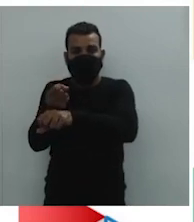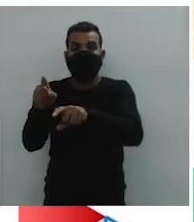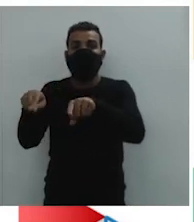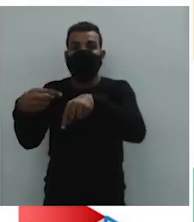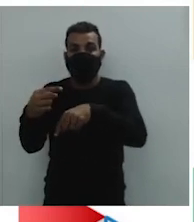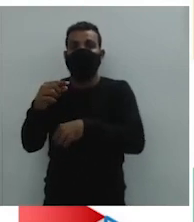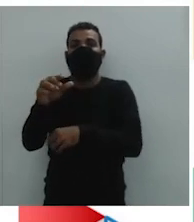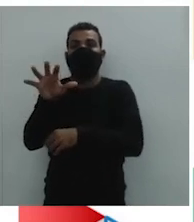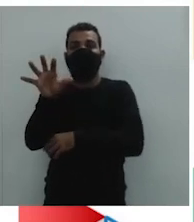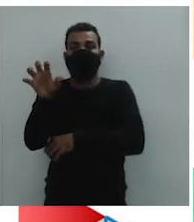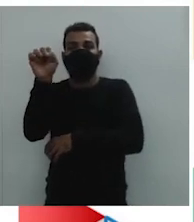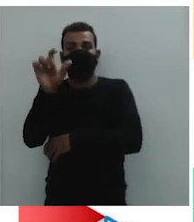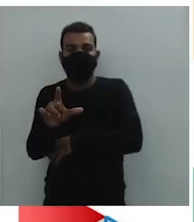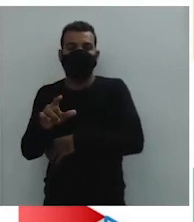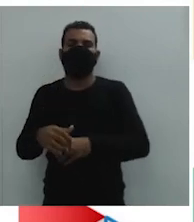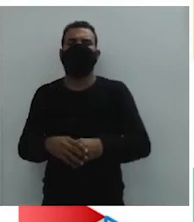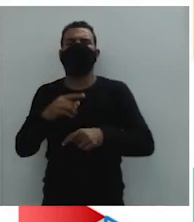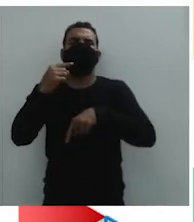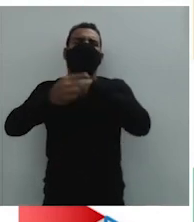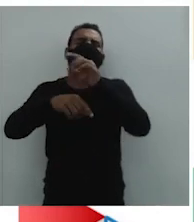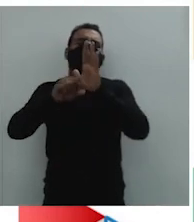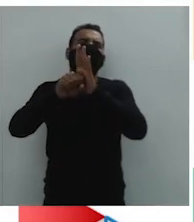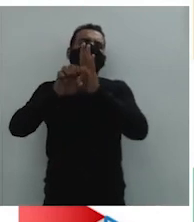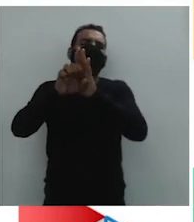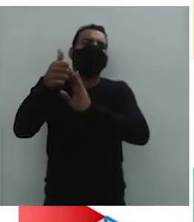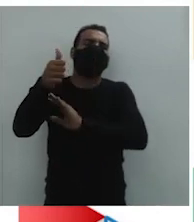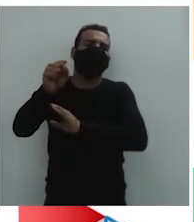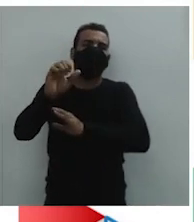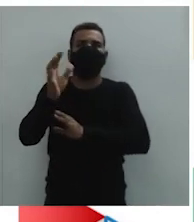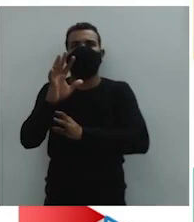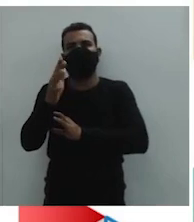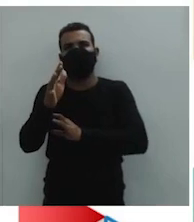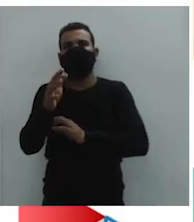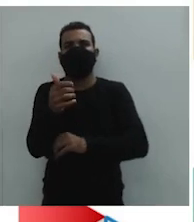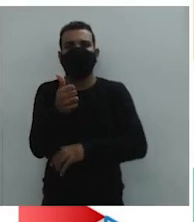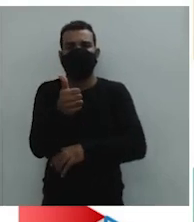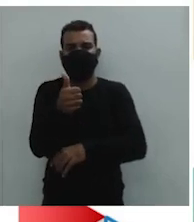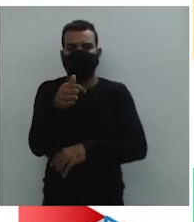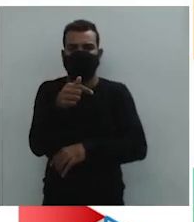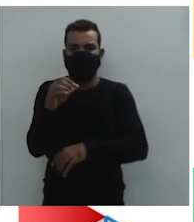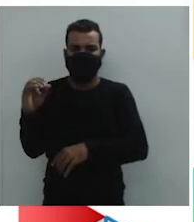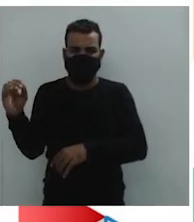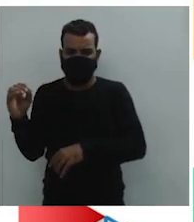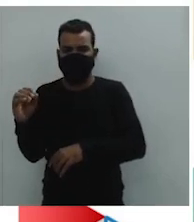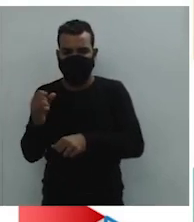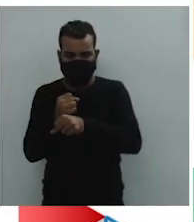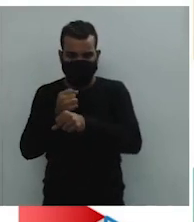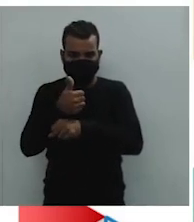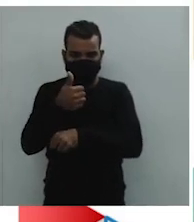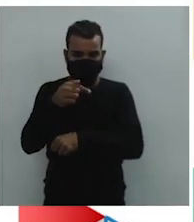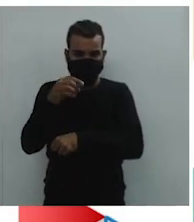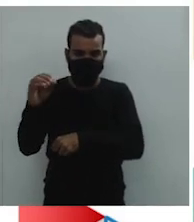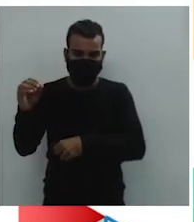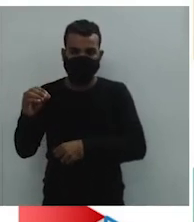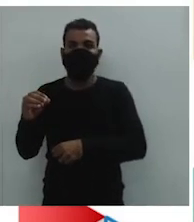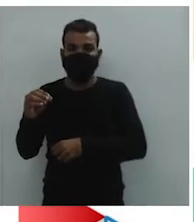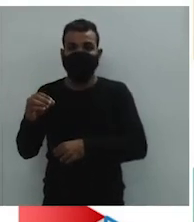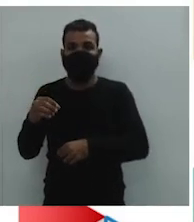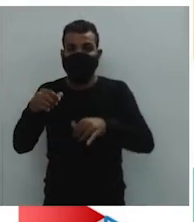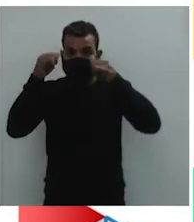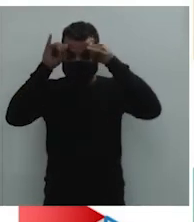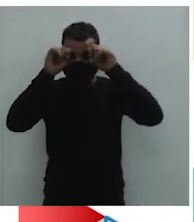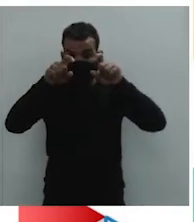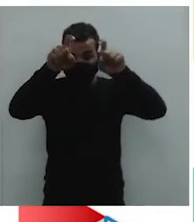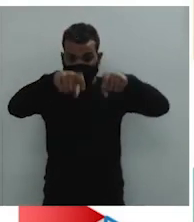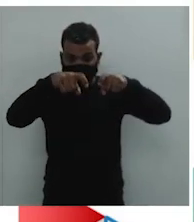No século XVIII, lá para o ano de 1700 em diante, a pecuária sulista e